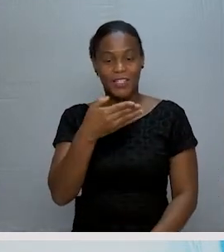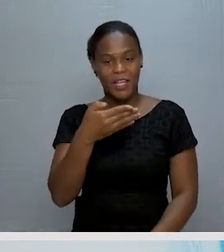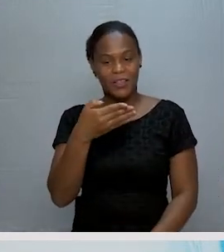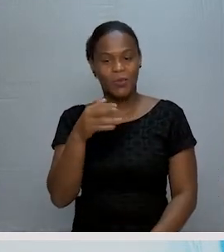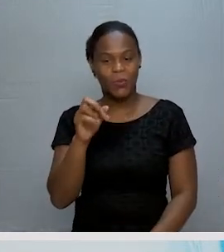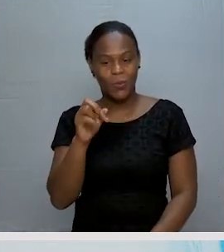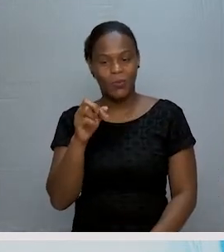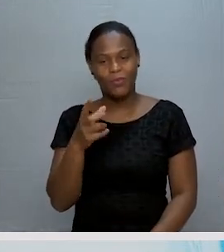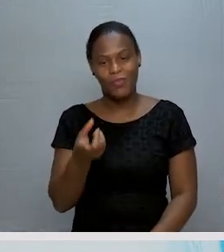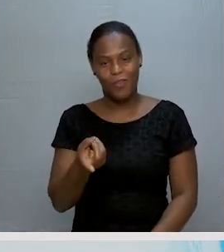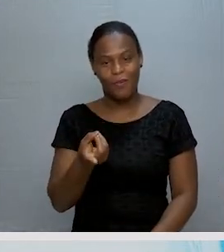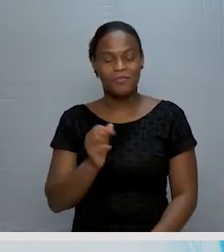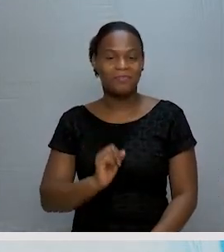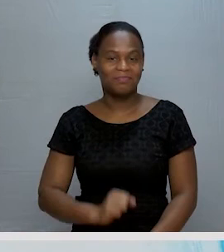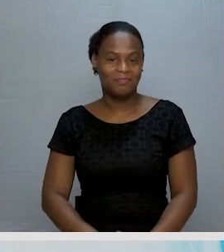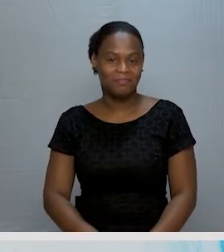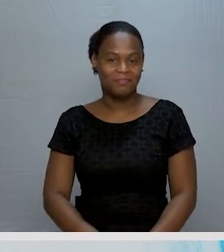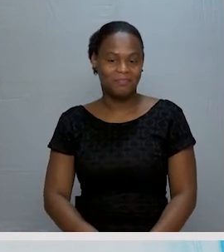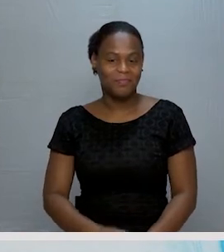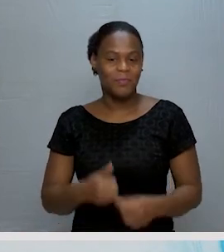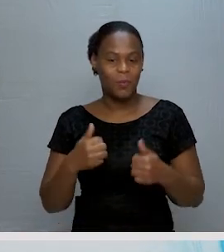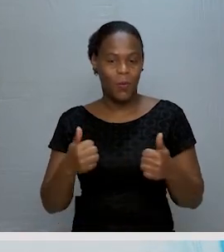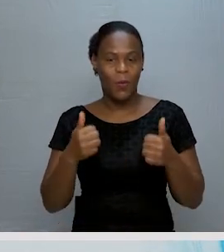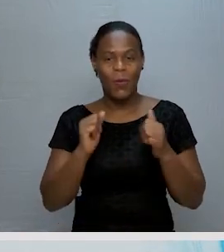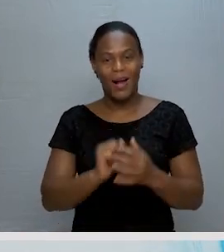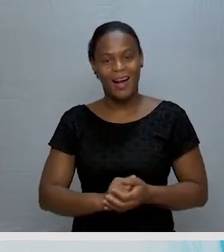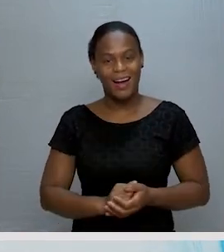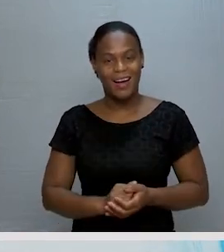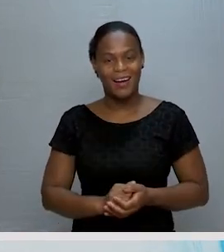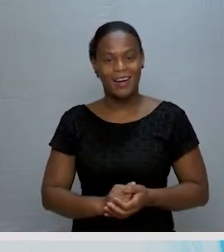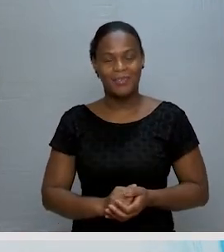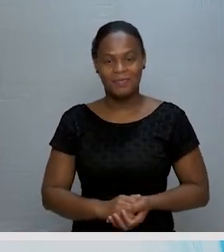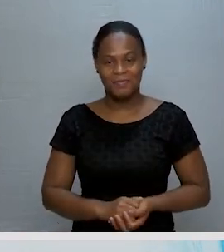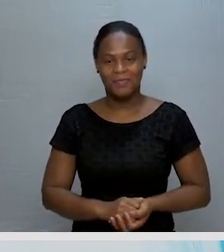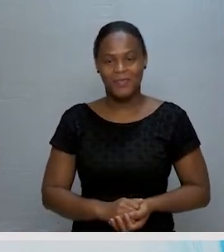7, 8 e 9. Muito bem. Ponto para vocês.